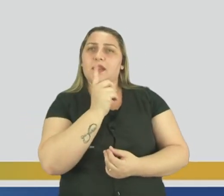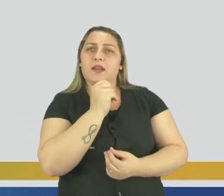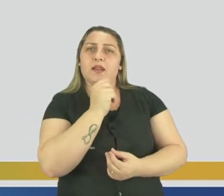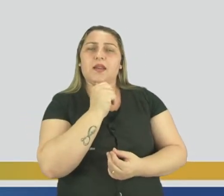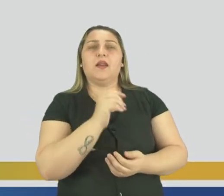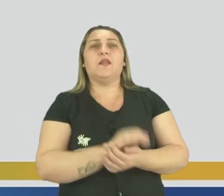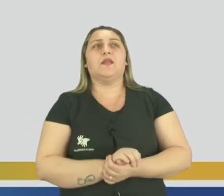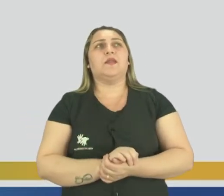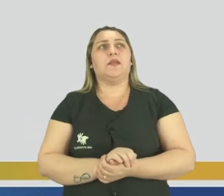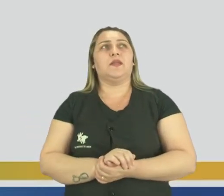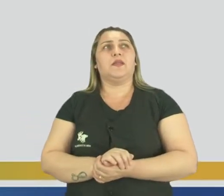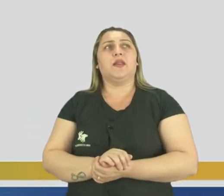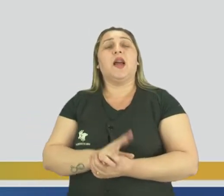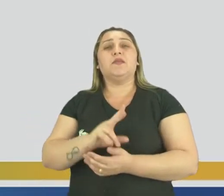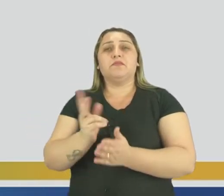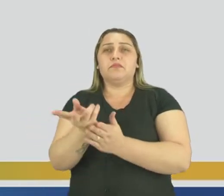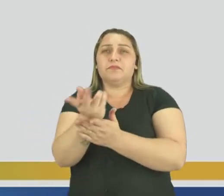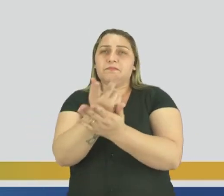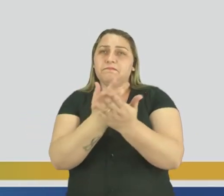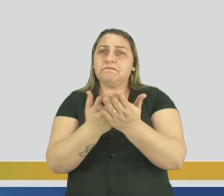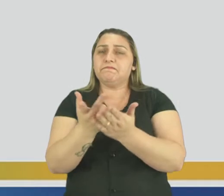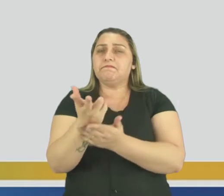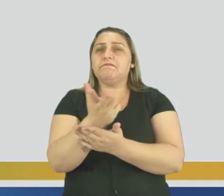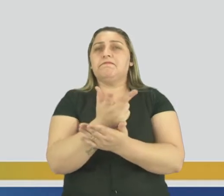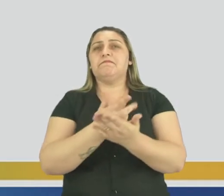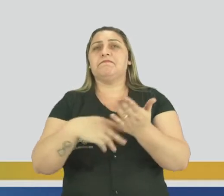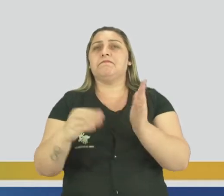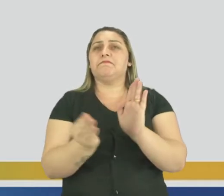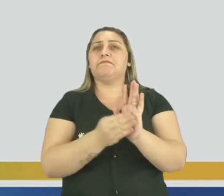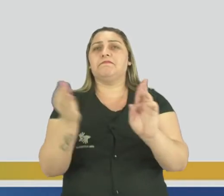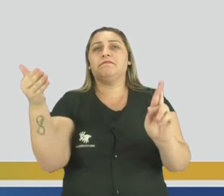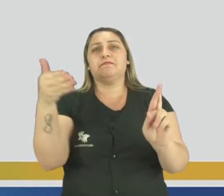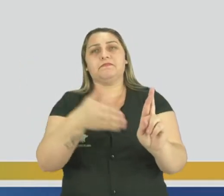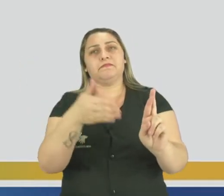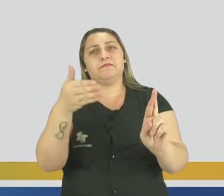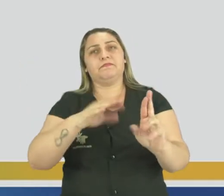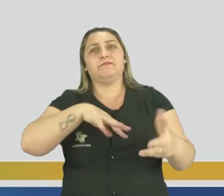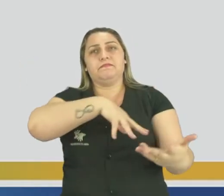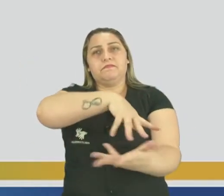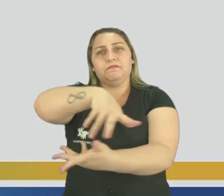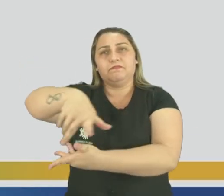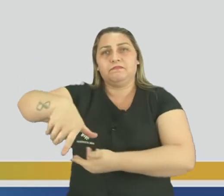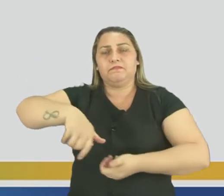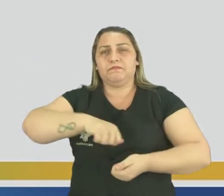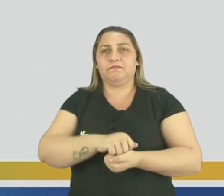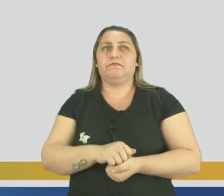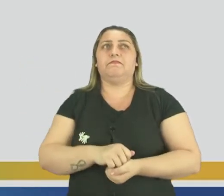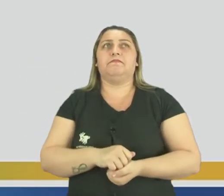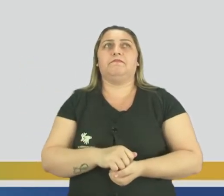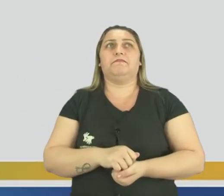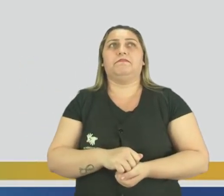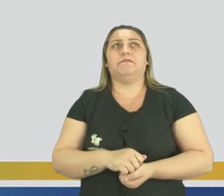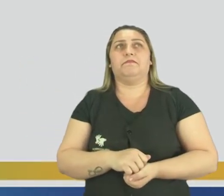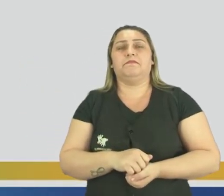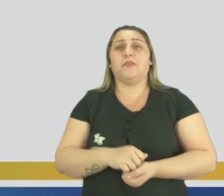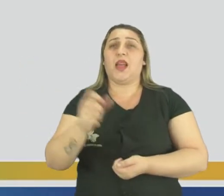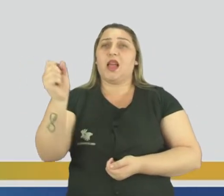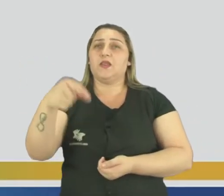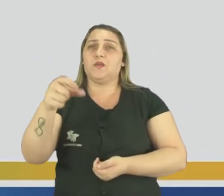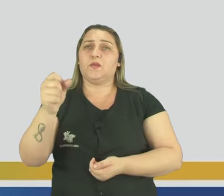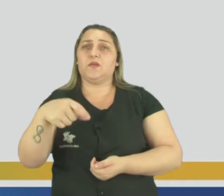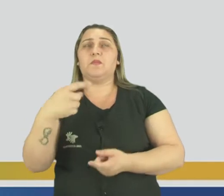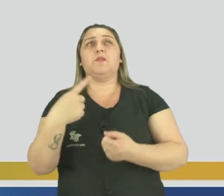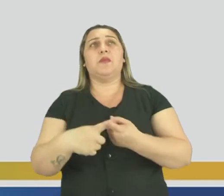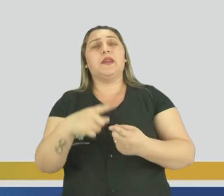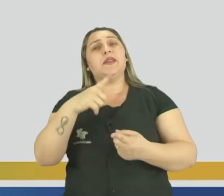E quando a gente vai desenhar ele em algum campo, a gente vê uma representação dele num globo terrestre, a gente vê ele bem azul, né?